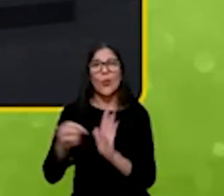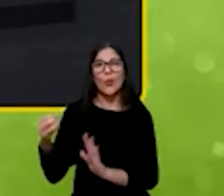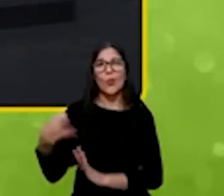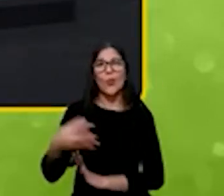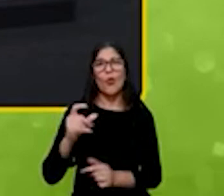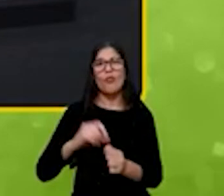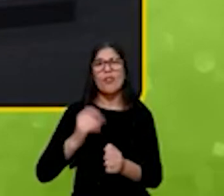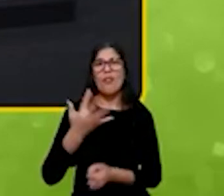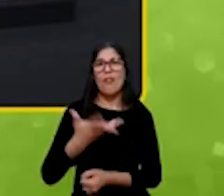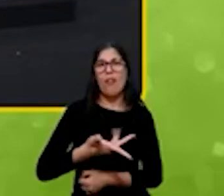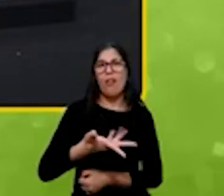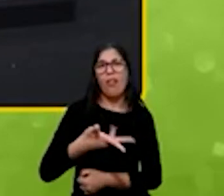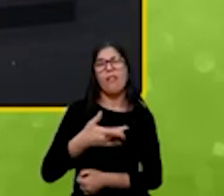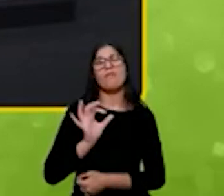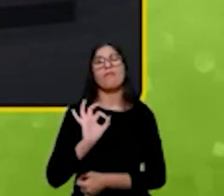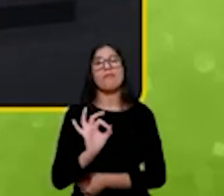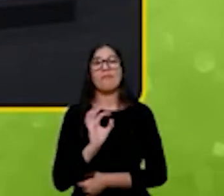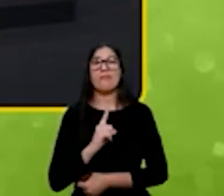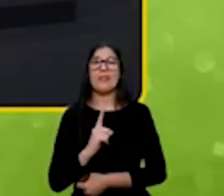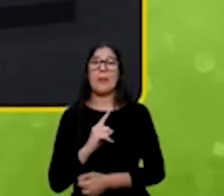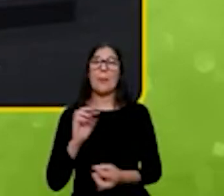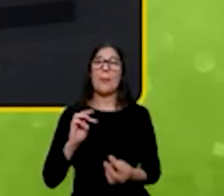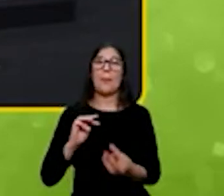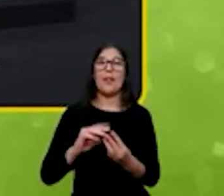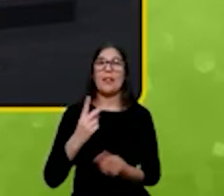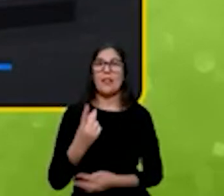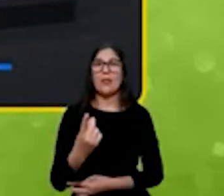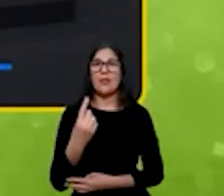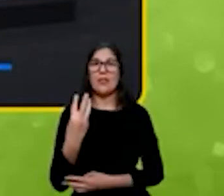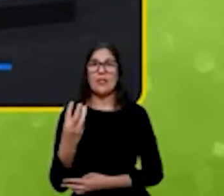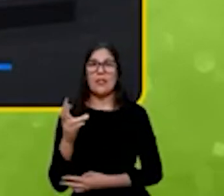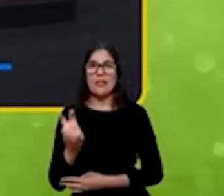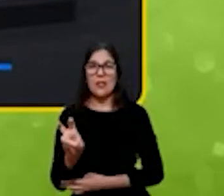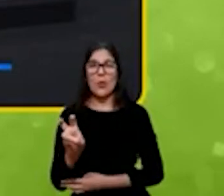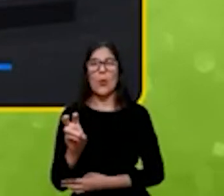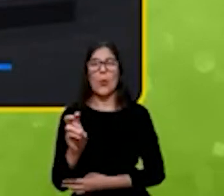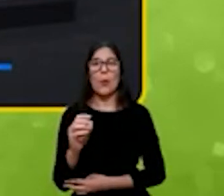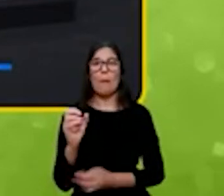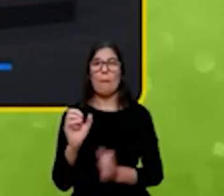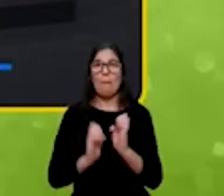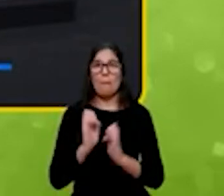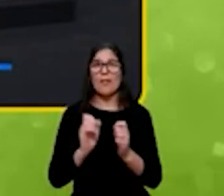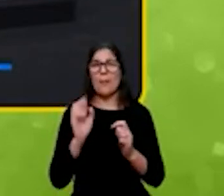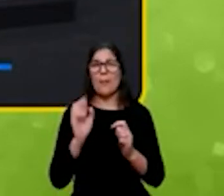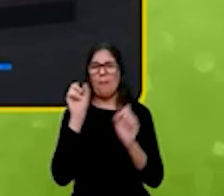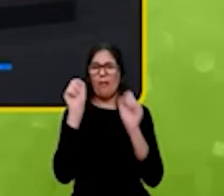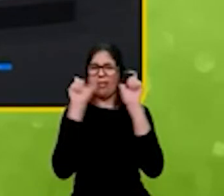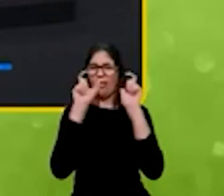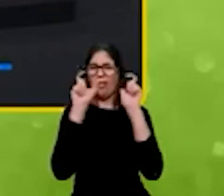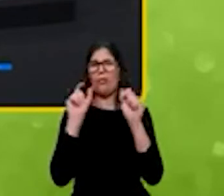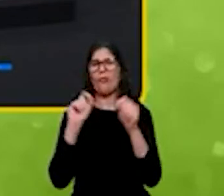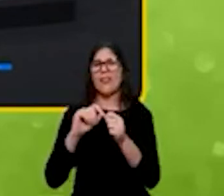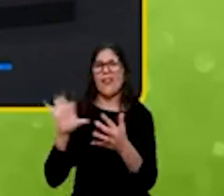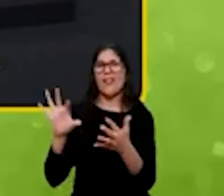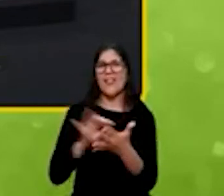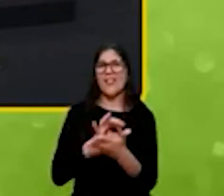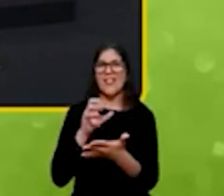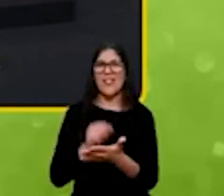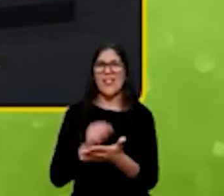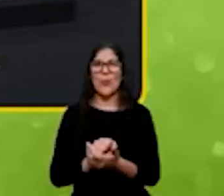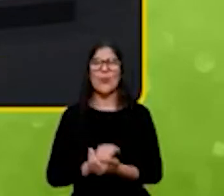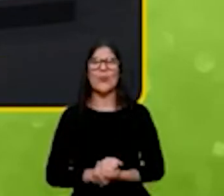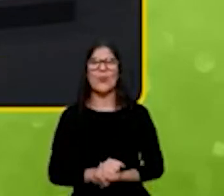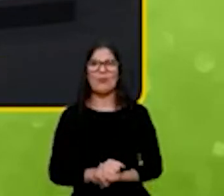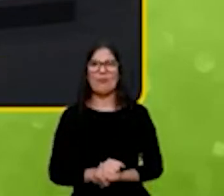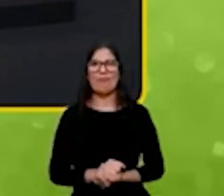então a gente tem essa meta de 135 empresas então para o pessoal ficar atento para se inscrever Bianca passo